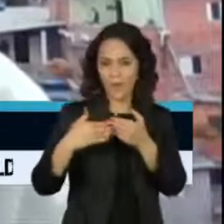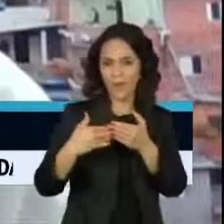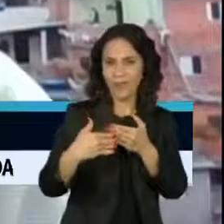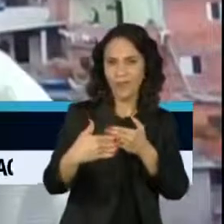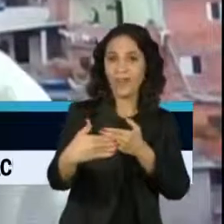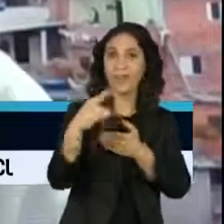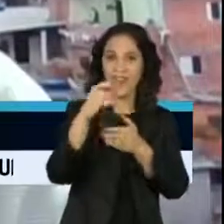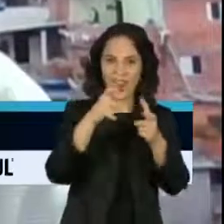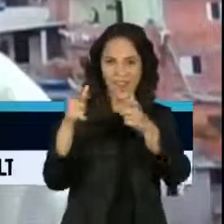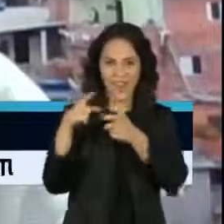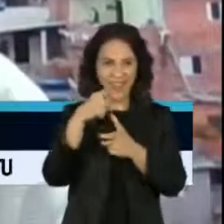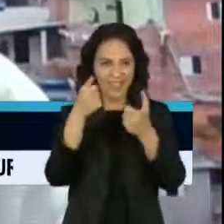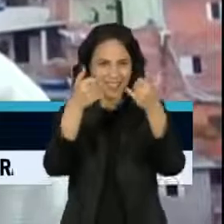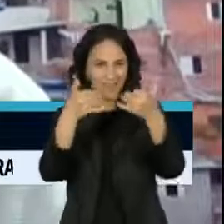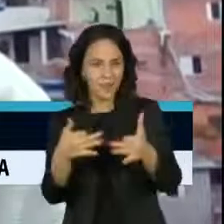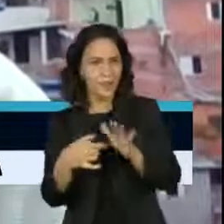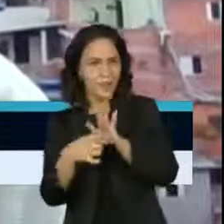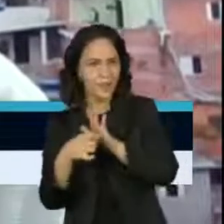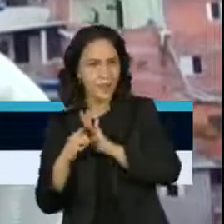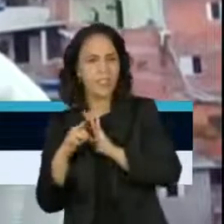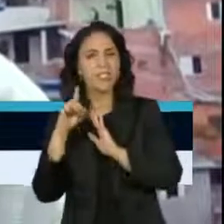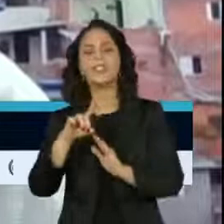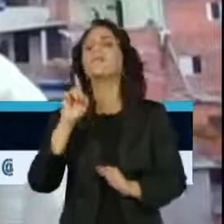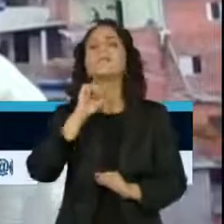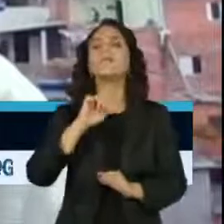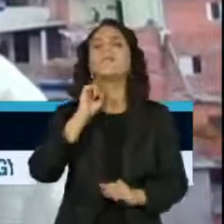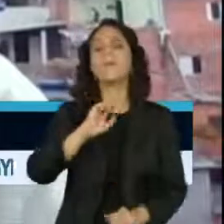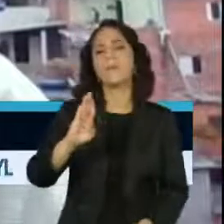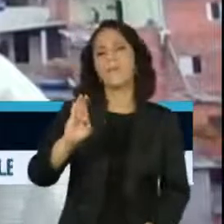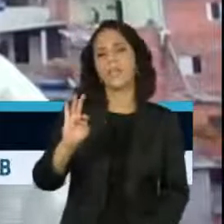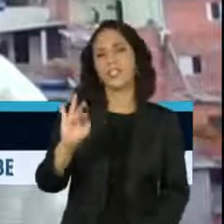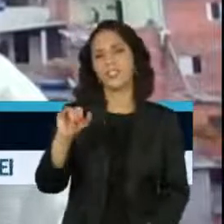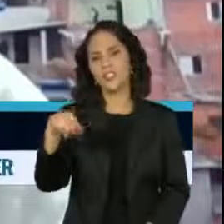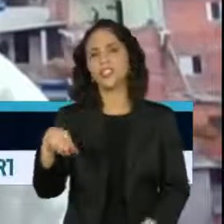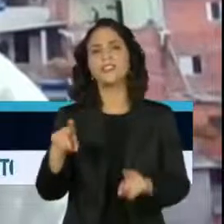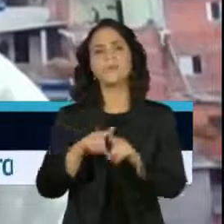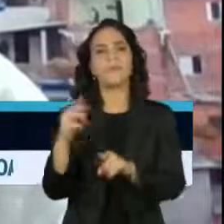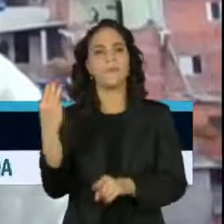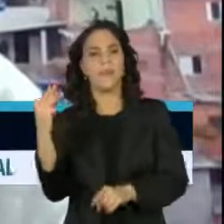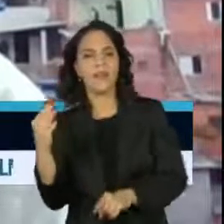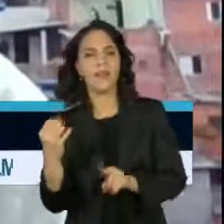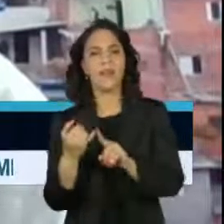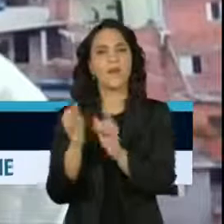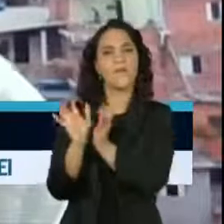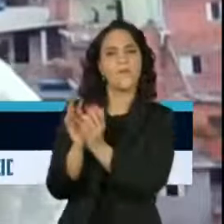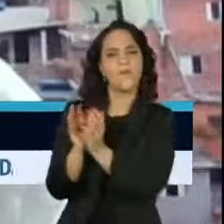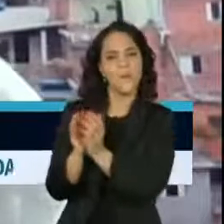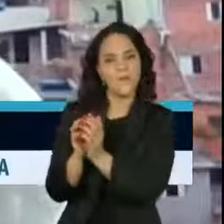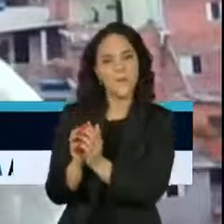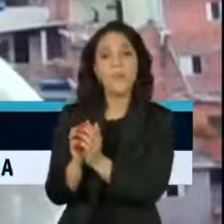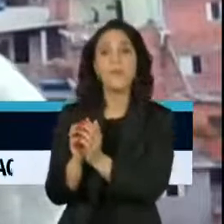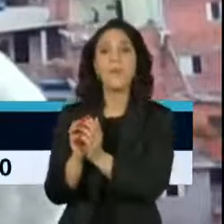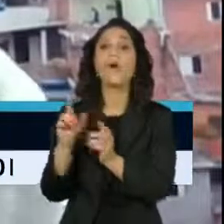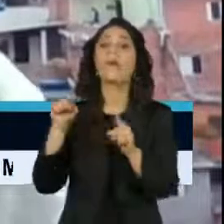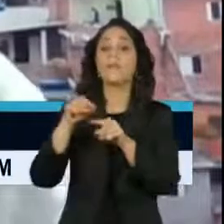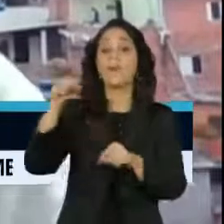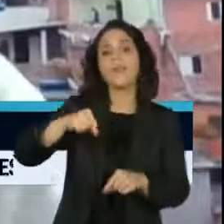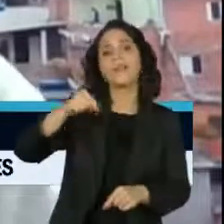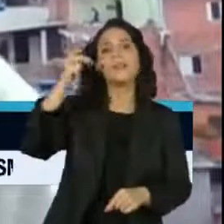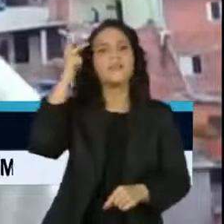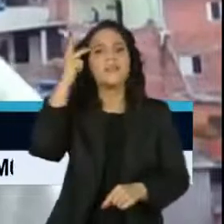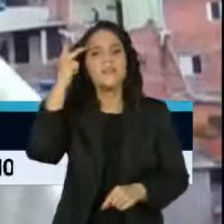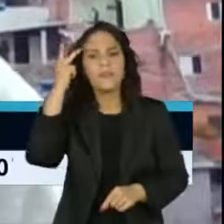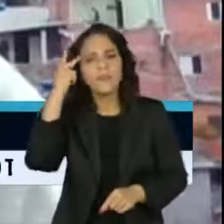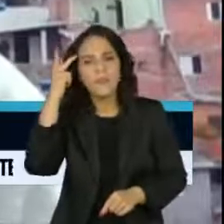nesses locais que você citou, em Betim, Minas Gerais, em Coroadinho, no Maranhão, em Pernambuco, Casa Amarela e aqui em São Paulo,